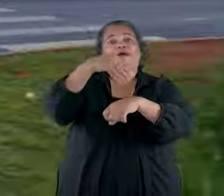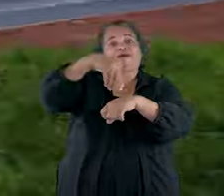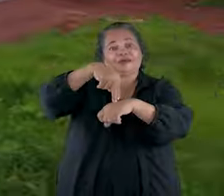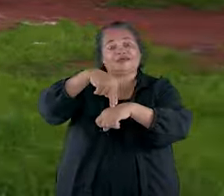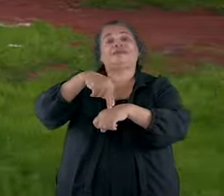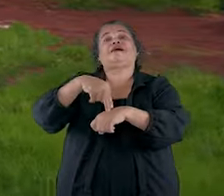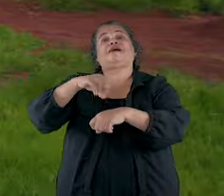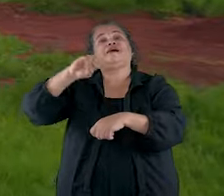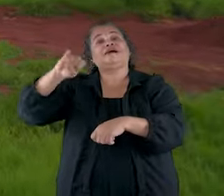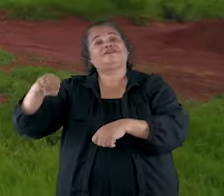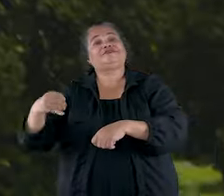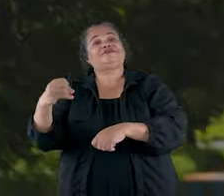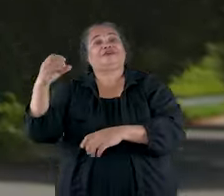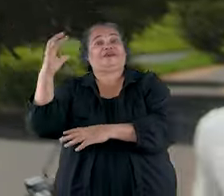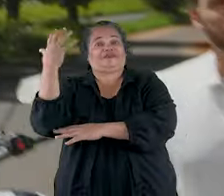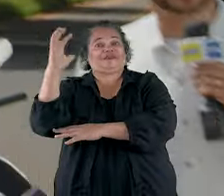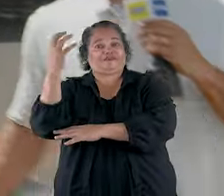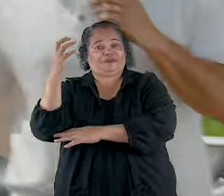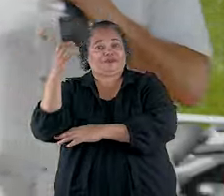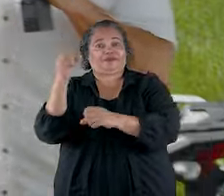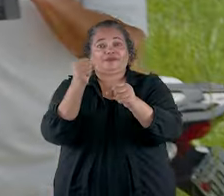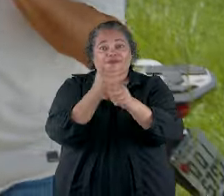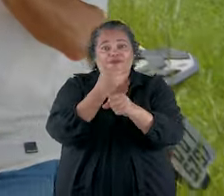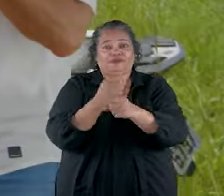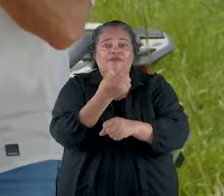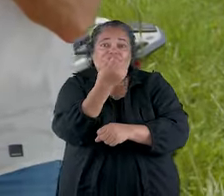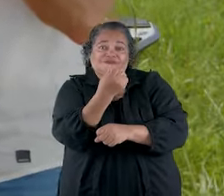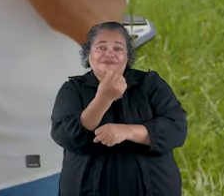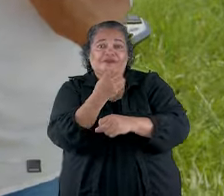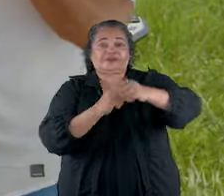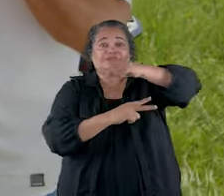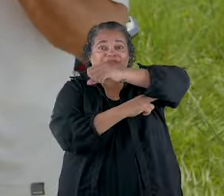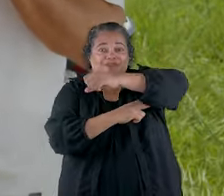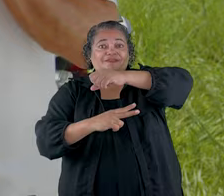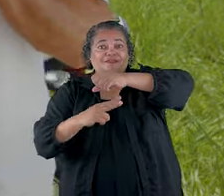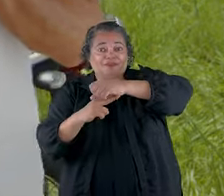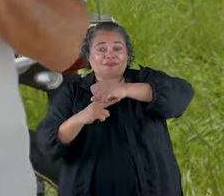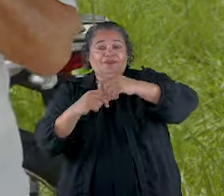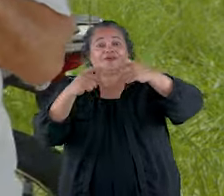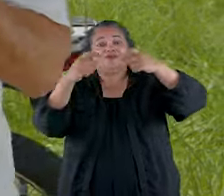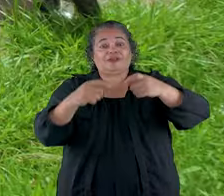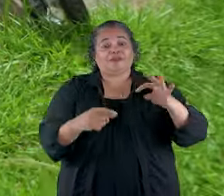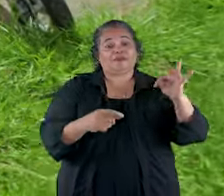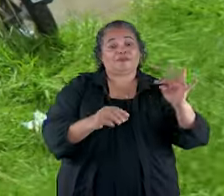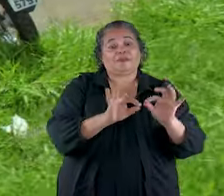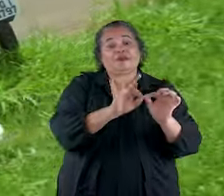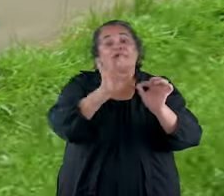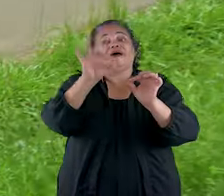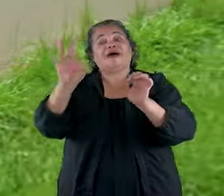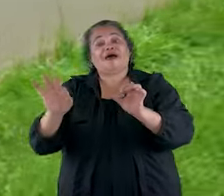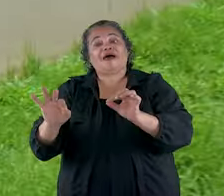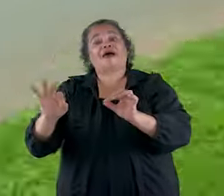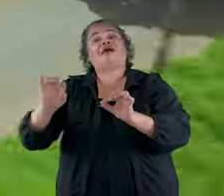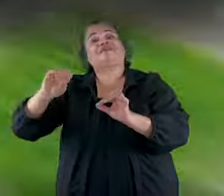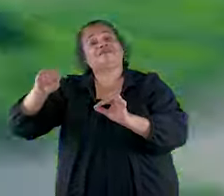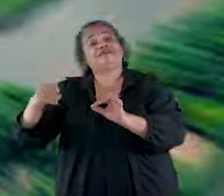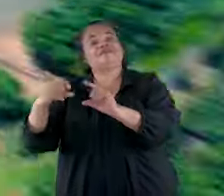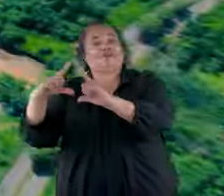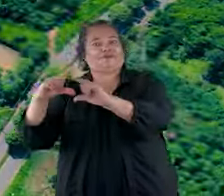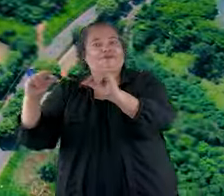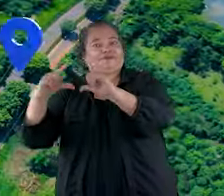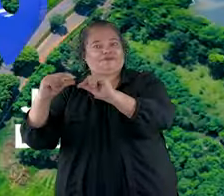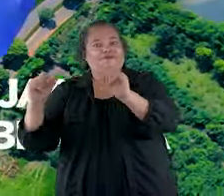Palmeiras. A construção da sexta ponte nos últimos anos. Essa agora ligando Tayamã e Jardim Brasília.